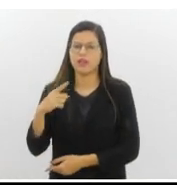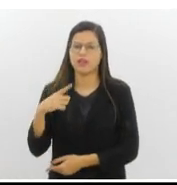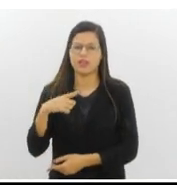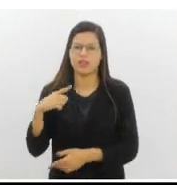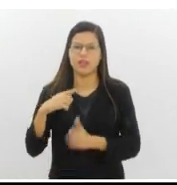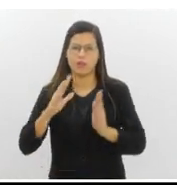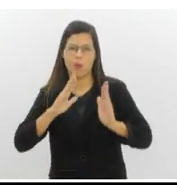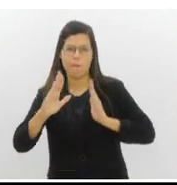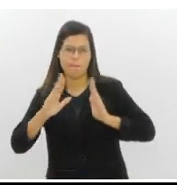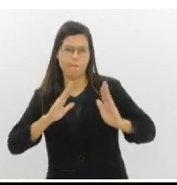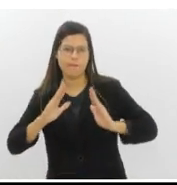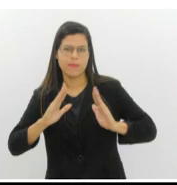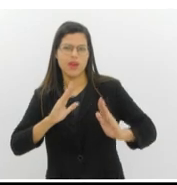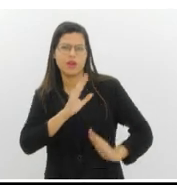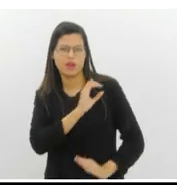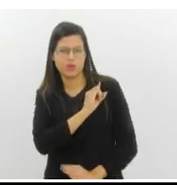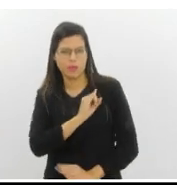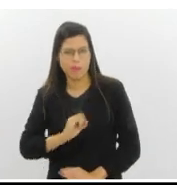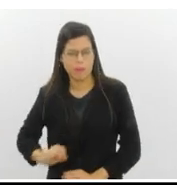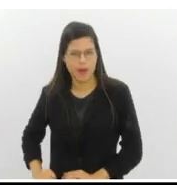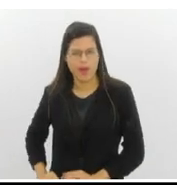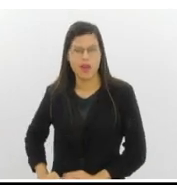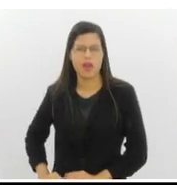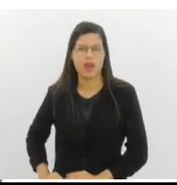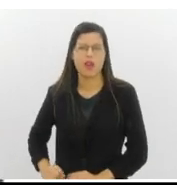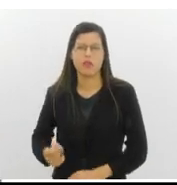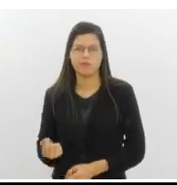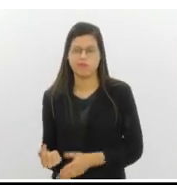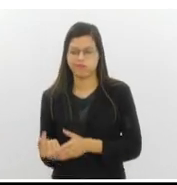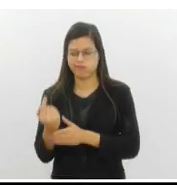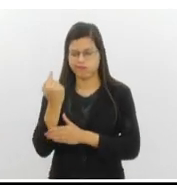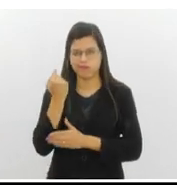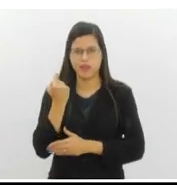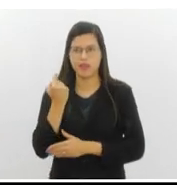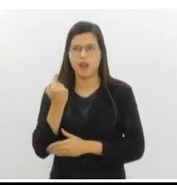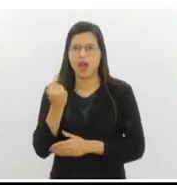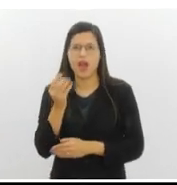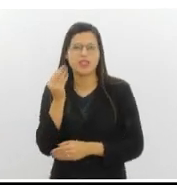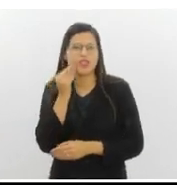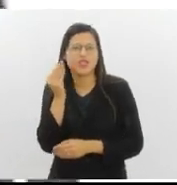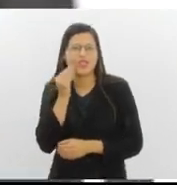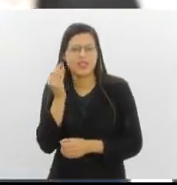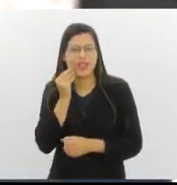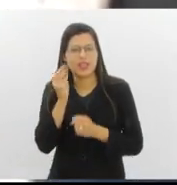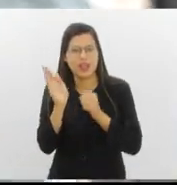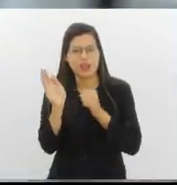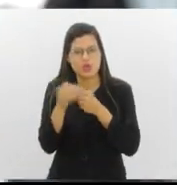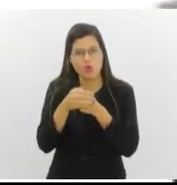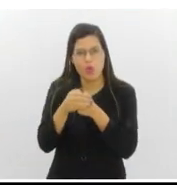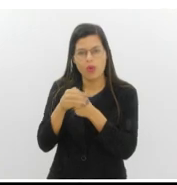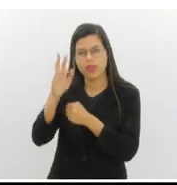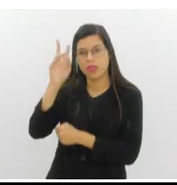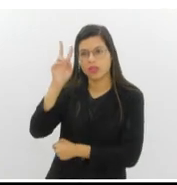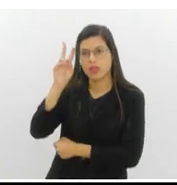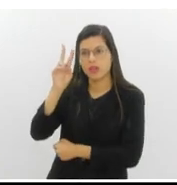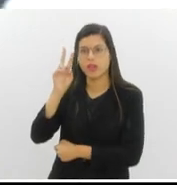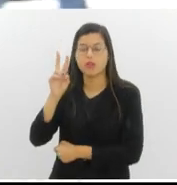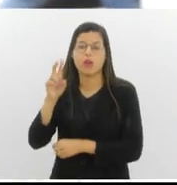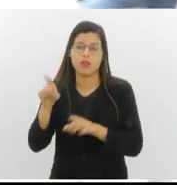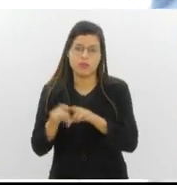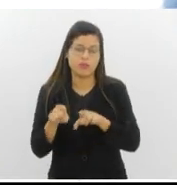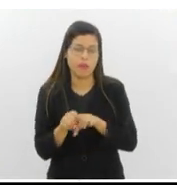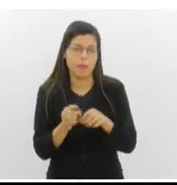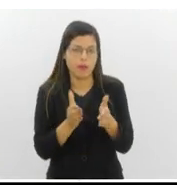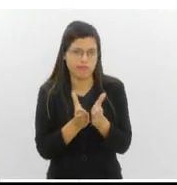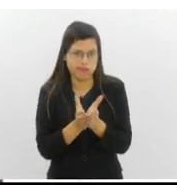colonial é tido como um período retrógrado. Então, a gente tenta, na cidade, esconder o período colonial e tudo o que isso significa, inclusive a região portuária.